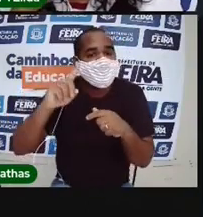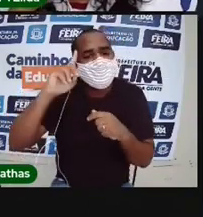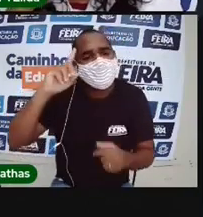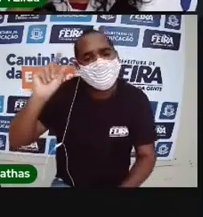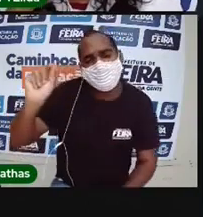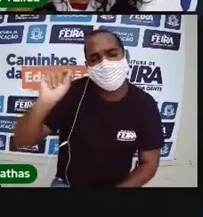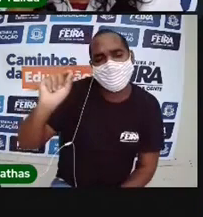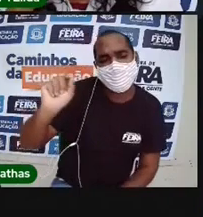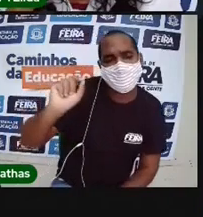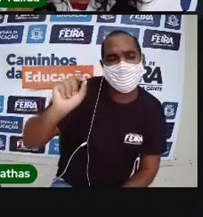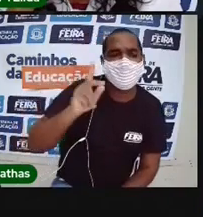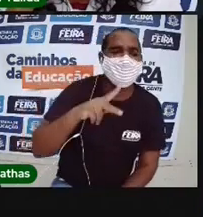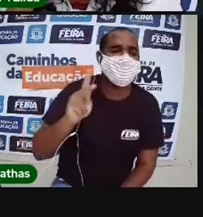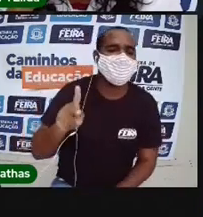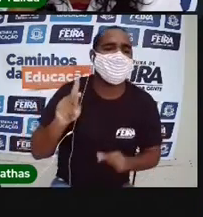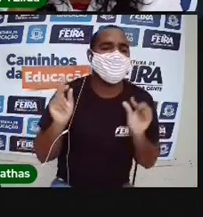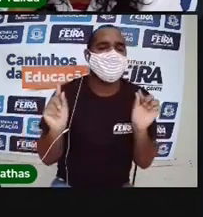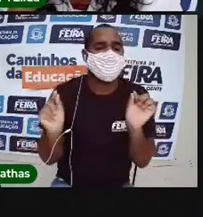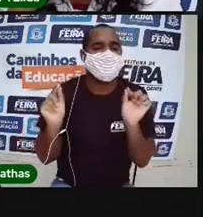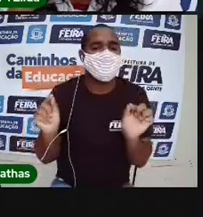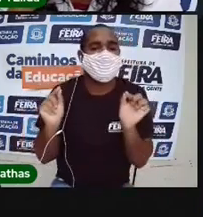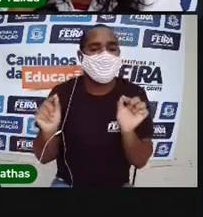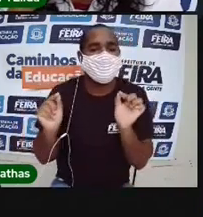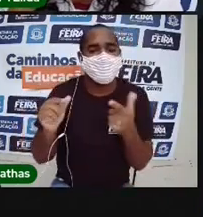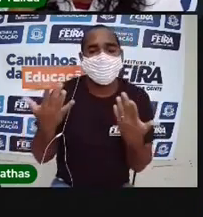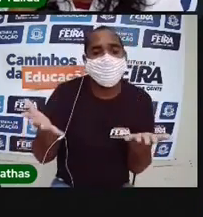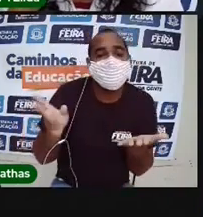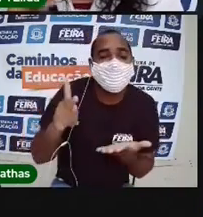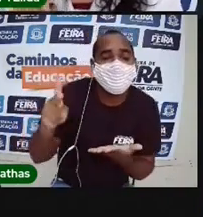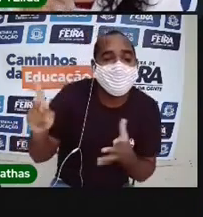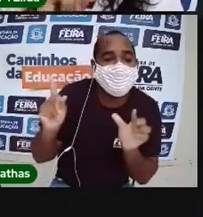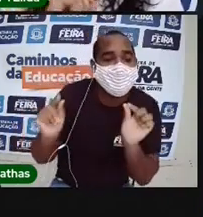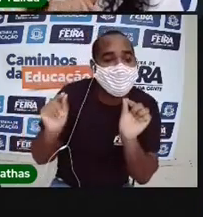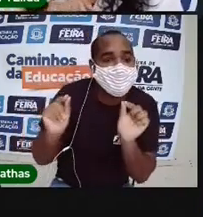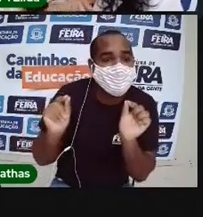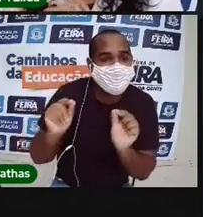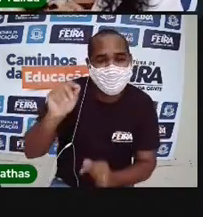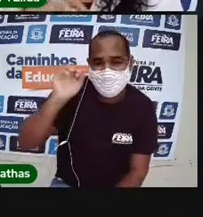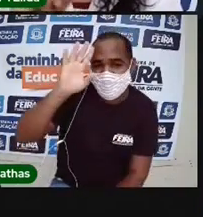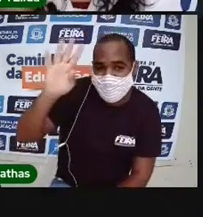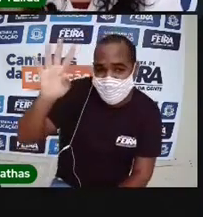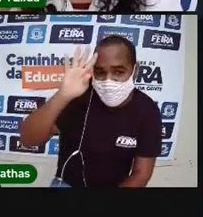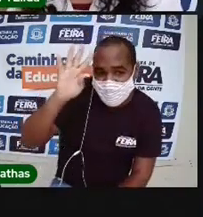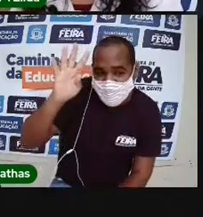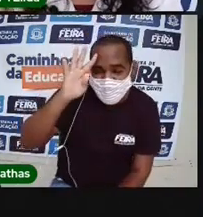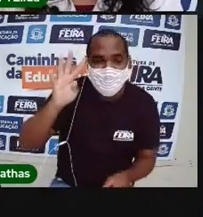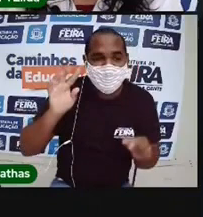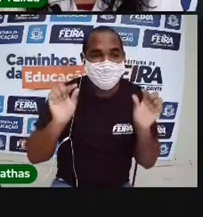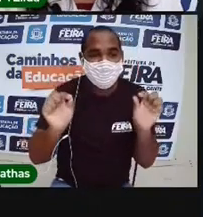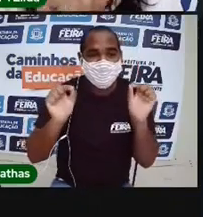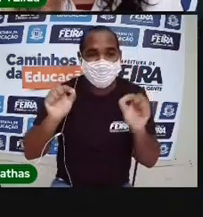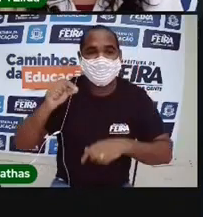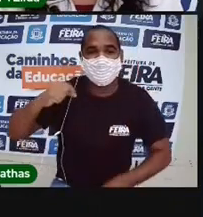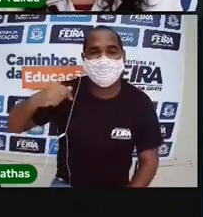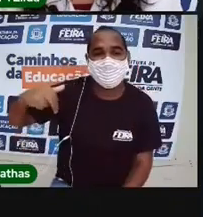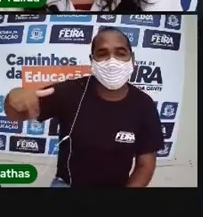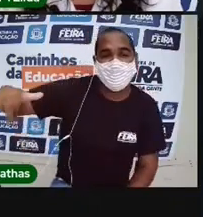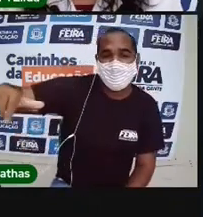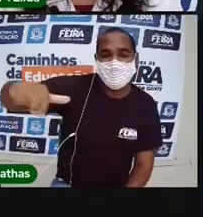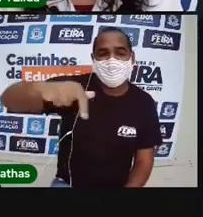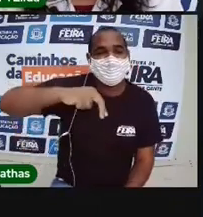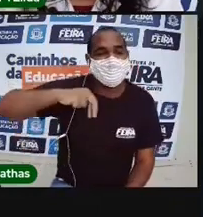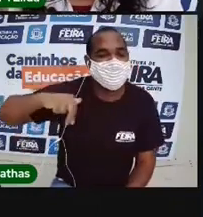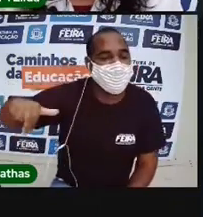Ai, Pró. O que é, Pró? Imagina aí. Uma coisa que dá muitas e